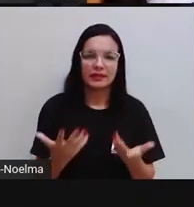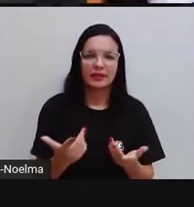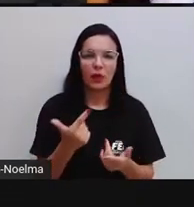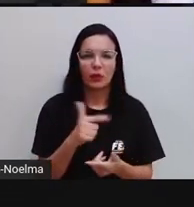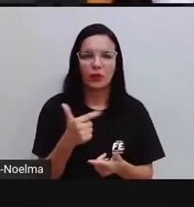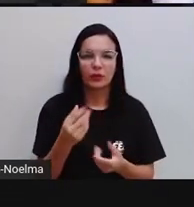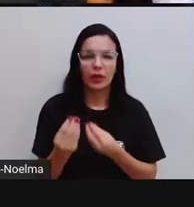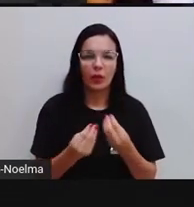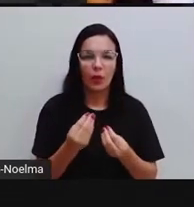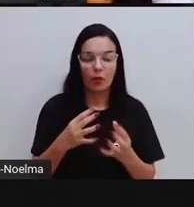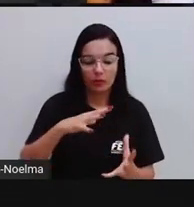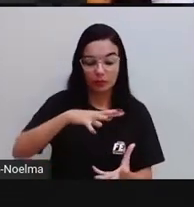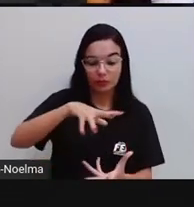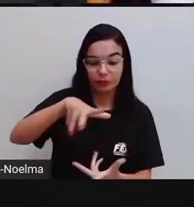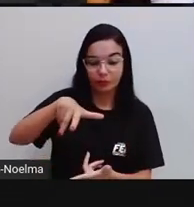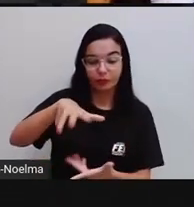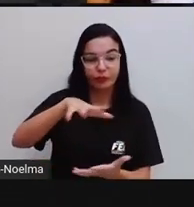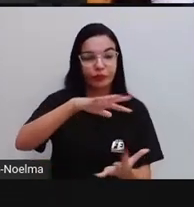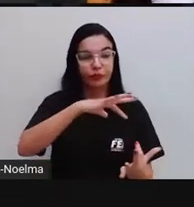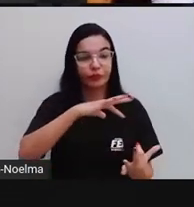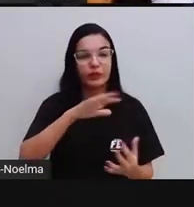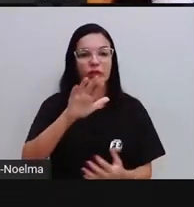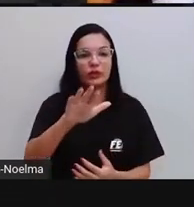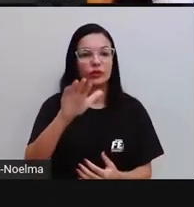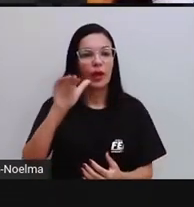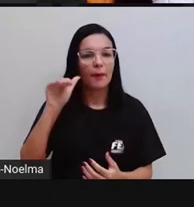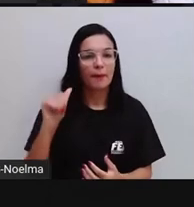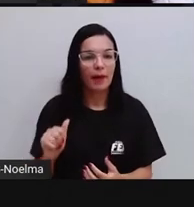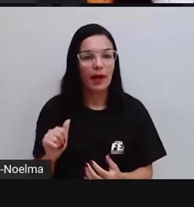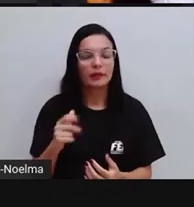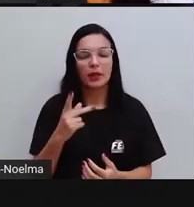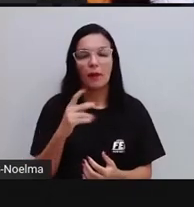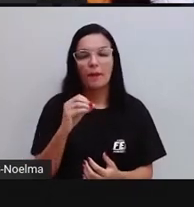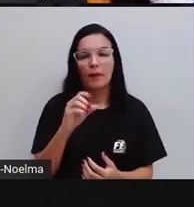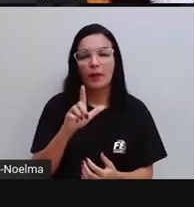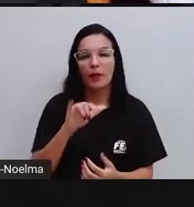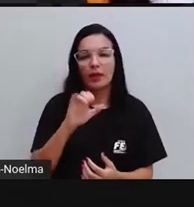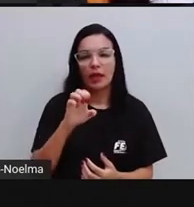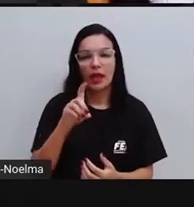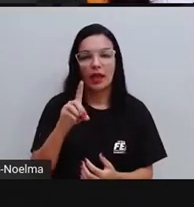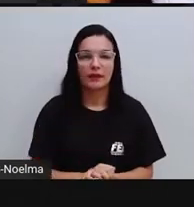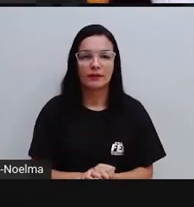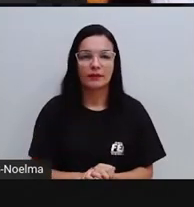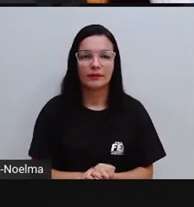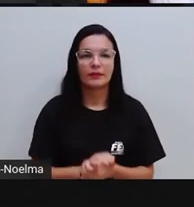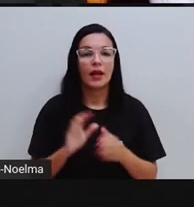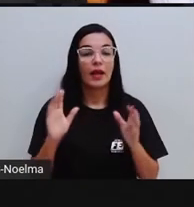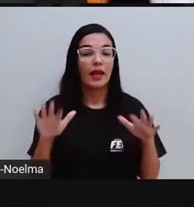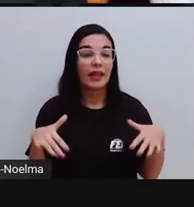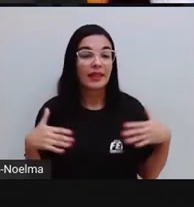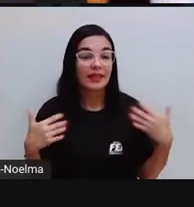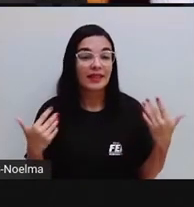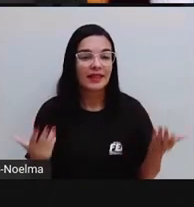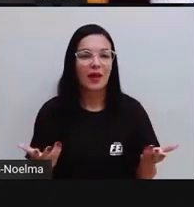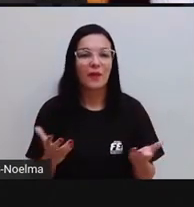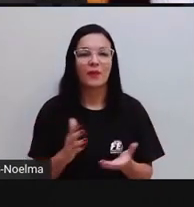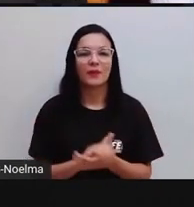giram em uma superfície, são chamados de poliedros, certo? Bom, gente,